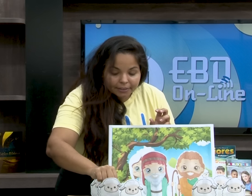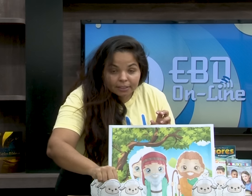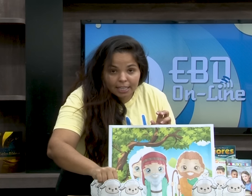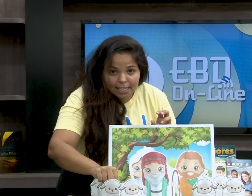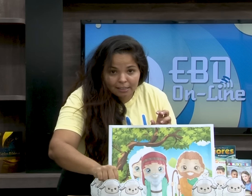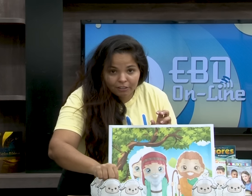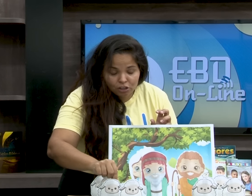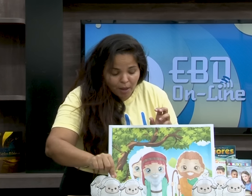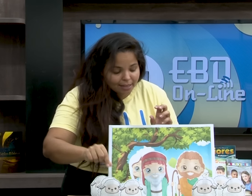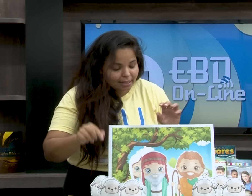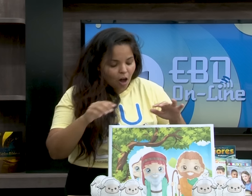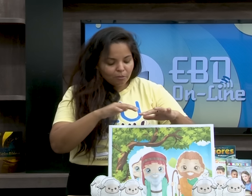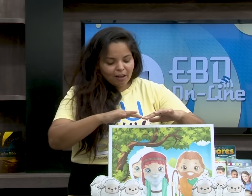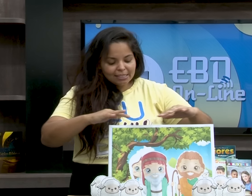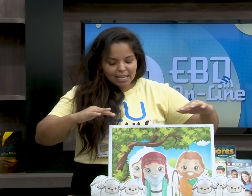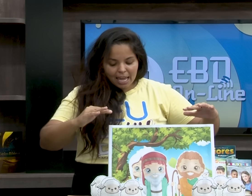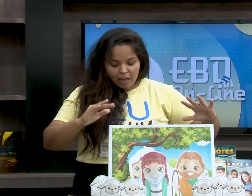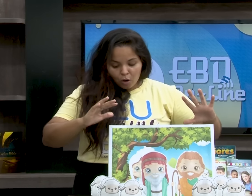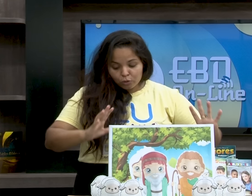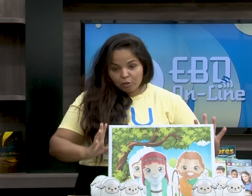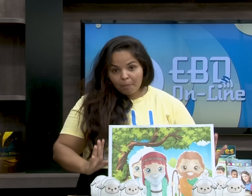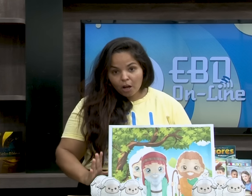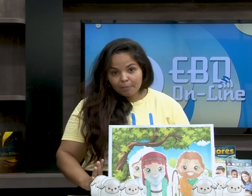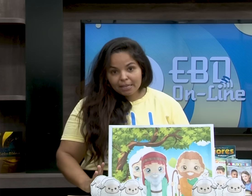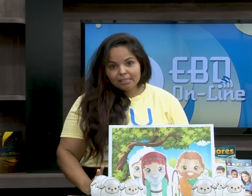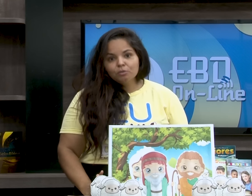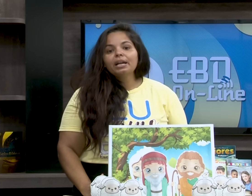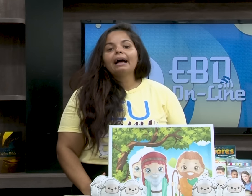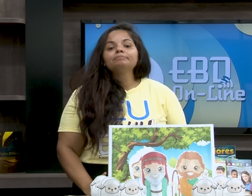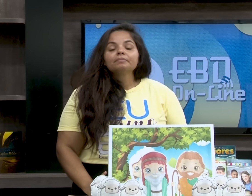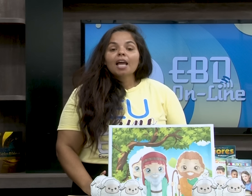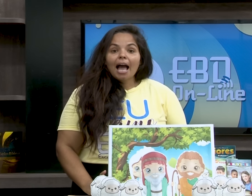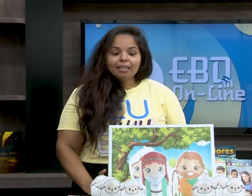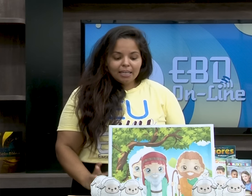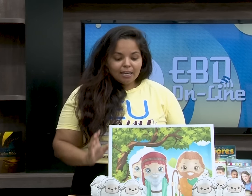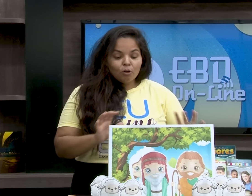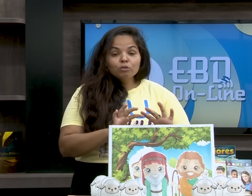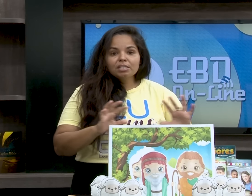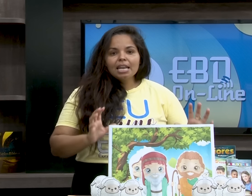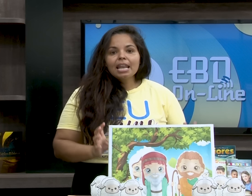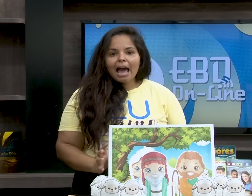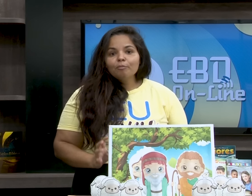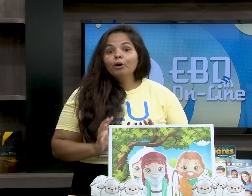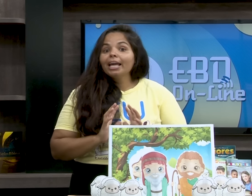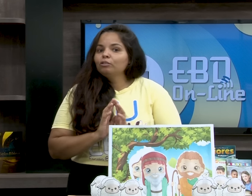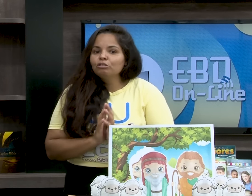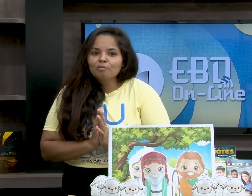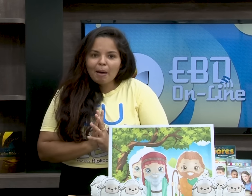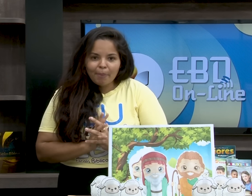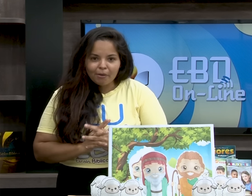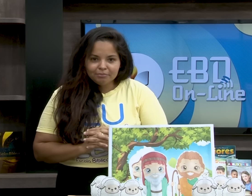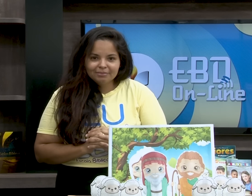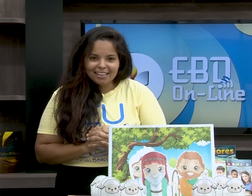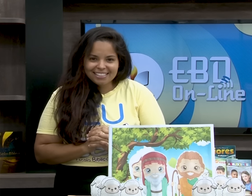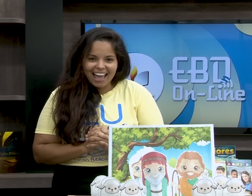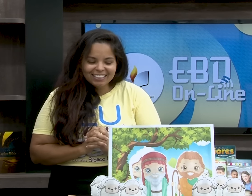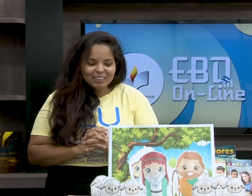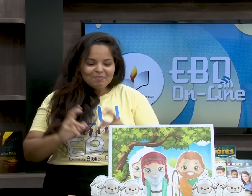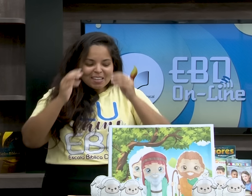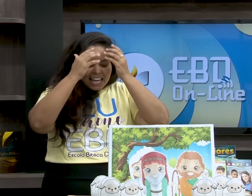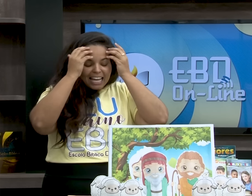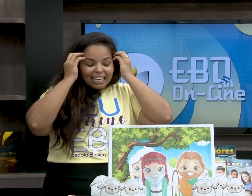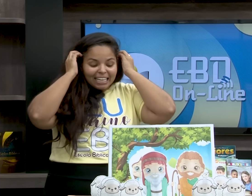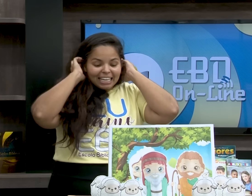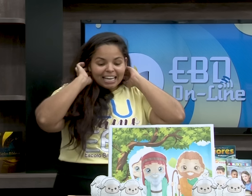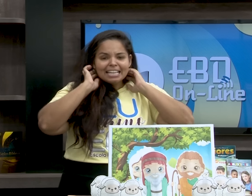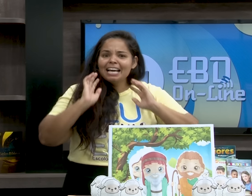também, nesse vídeo extra, como fazer o suporte pra segurar aqui o cenário, porque é tudo de papel, tá certo?